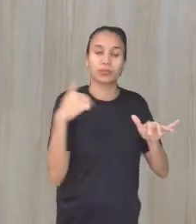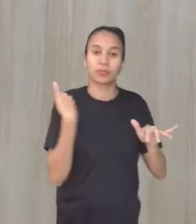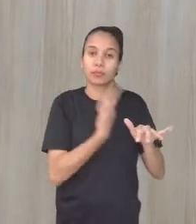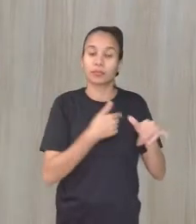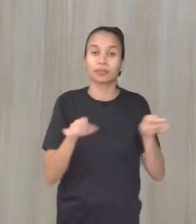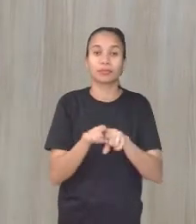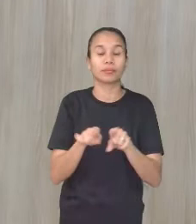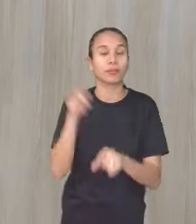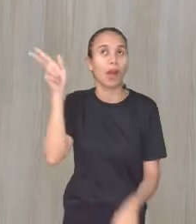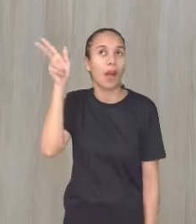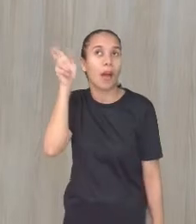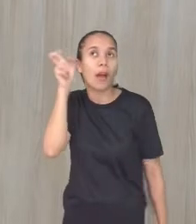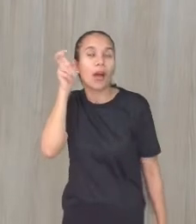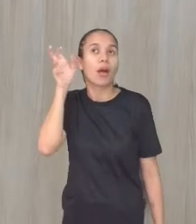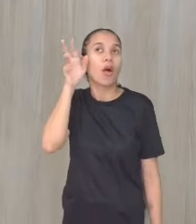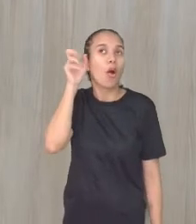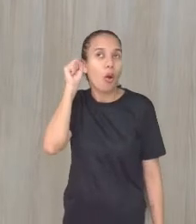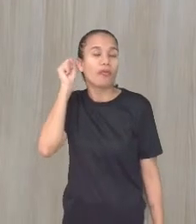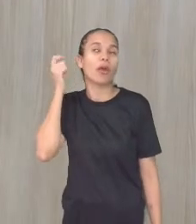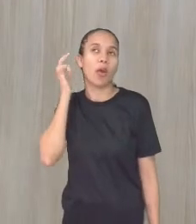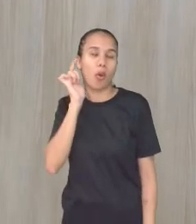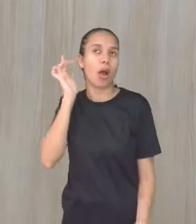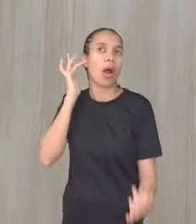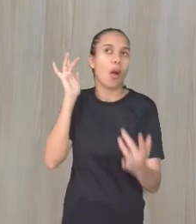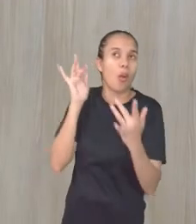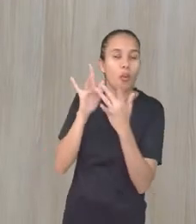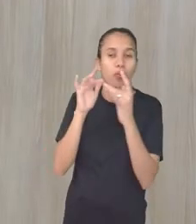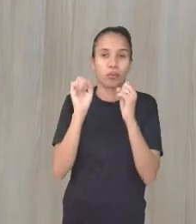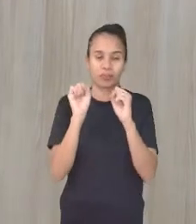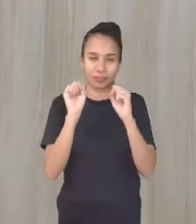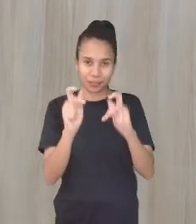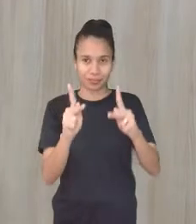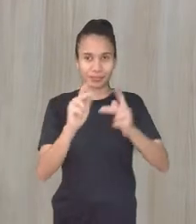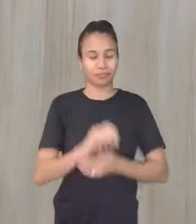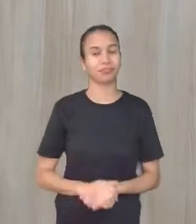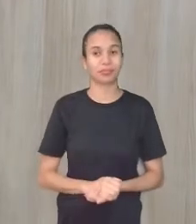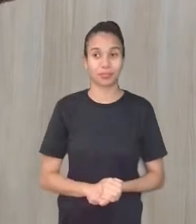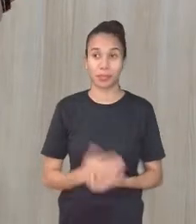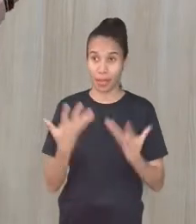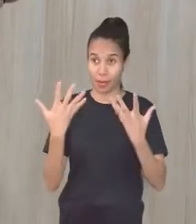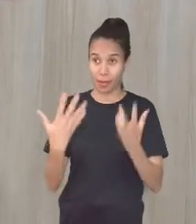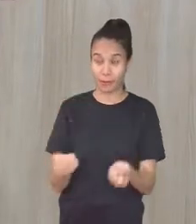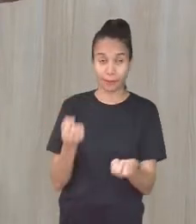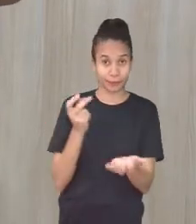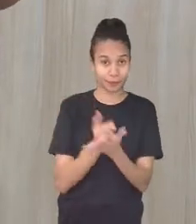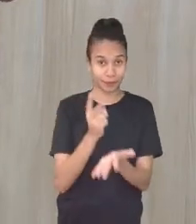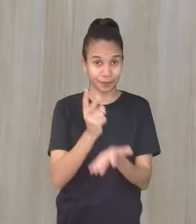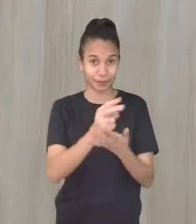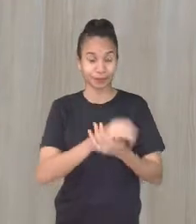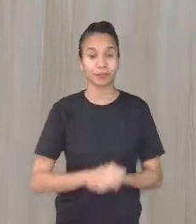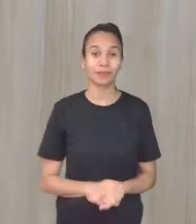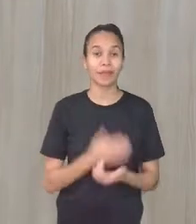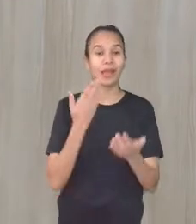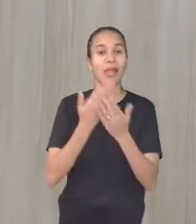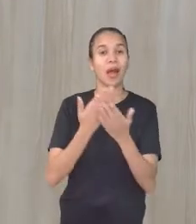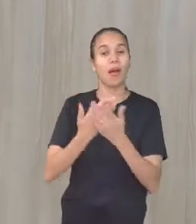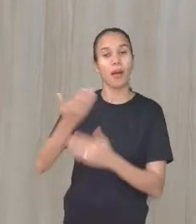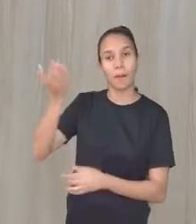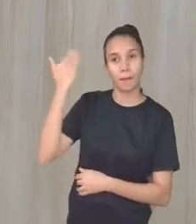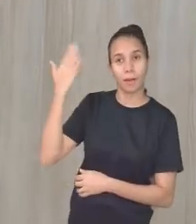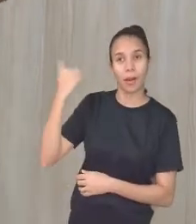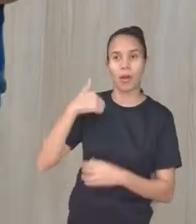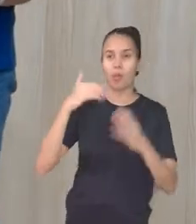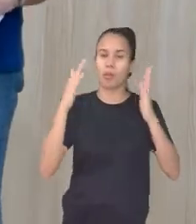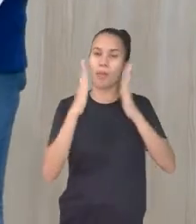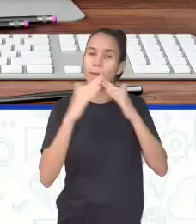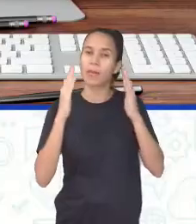aí da audição, a gente está entrando em contato aí com vocês. Ok, pessoal? Mas vamos continuar. Na aula passada, eu fiz um